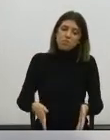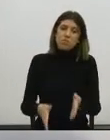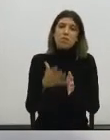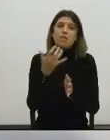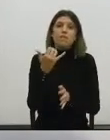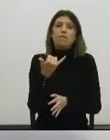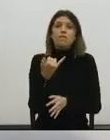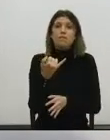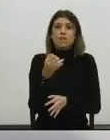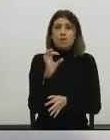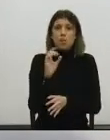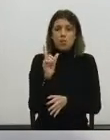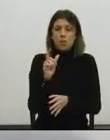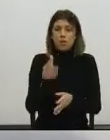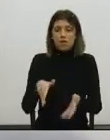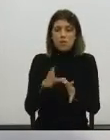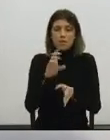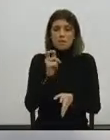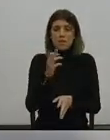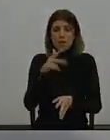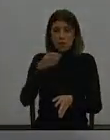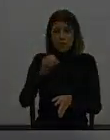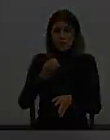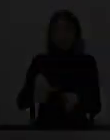livro e é esta reflexão que nós apelamos que esta Câmara faça. Muito obrigado. Obrigado.